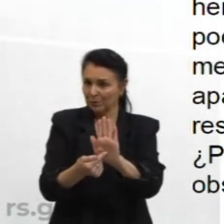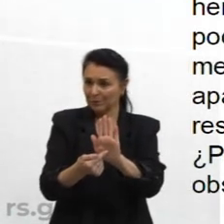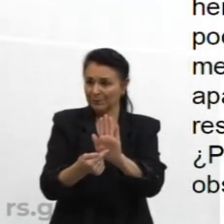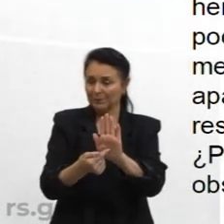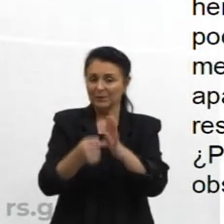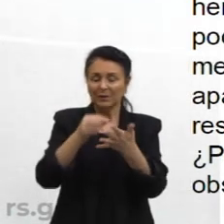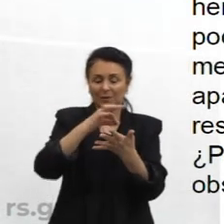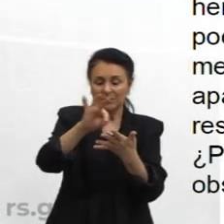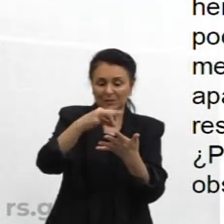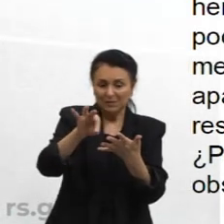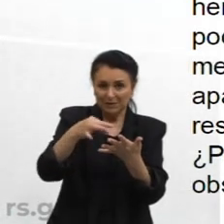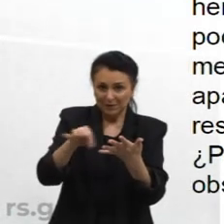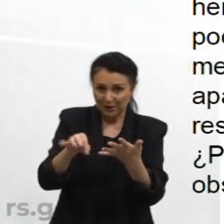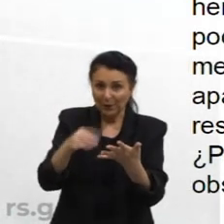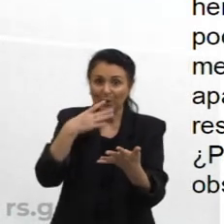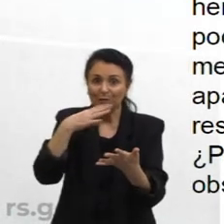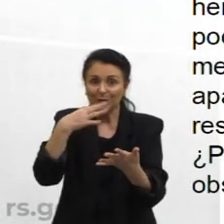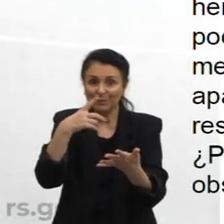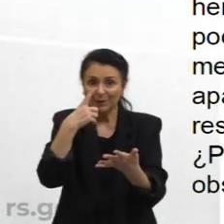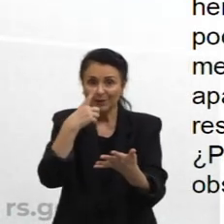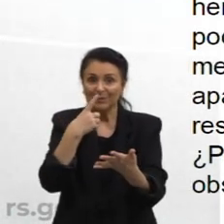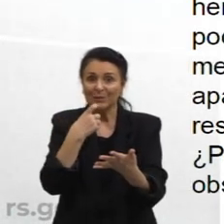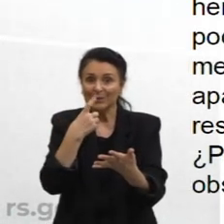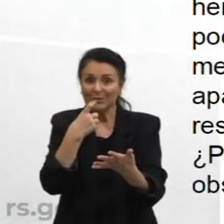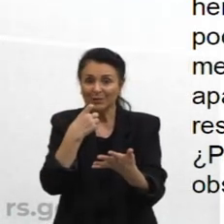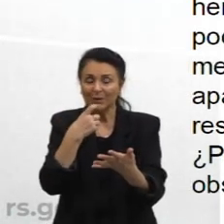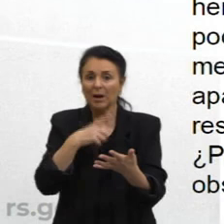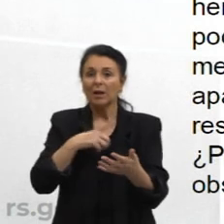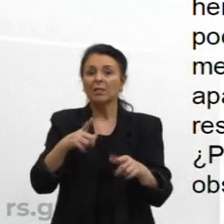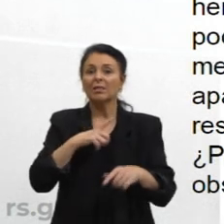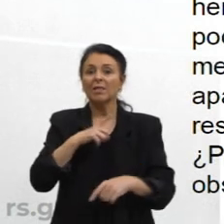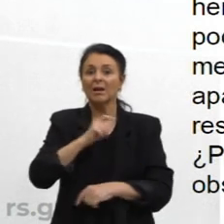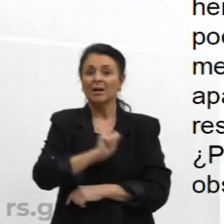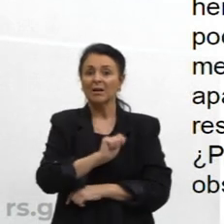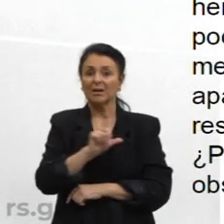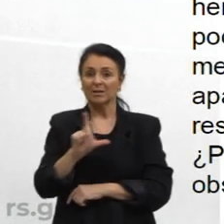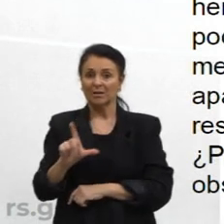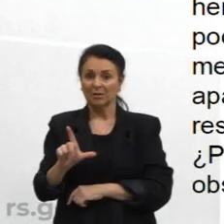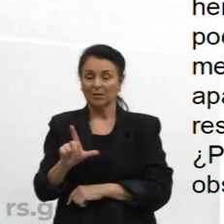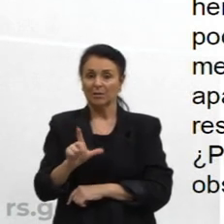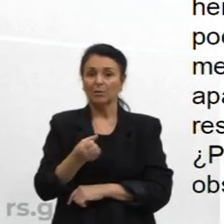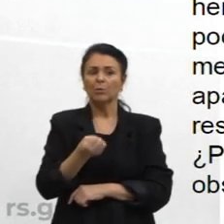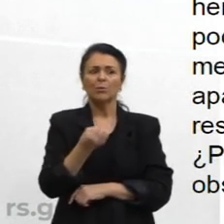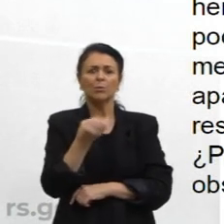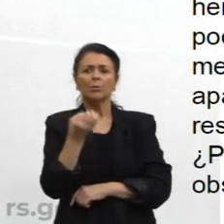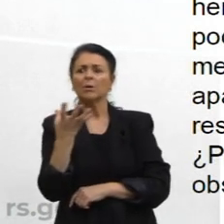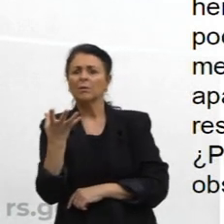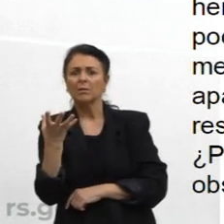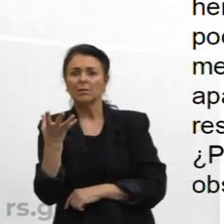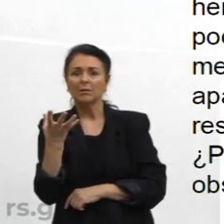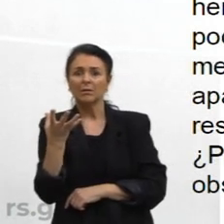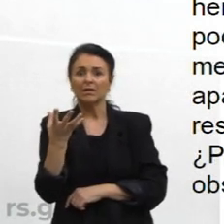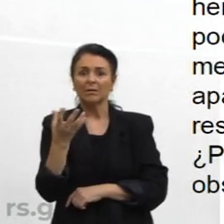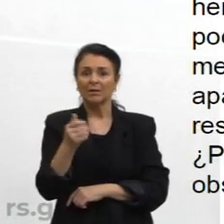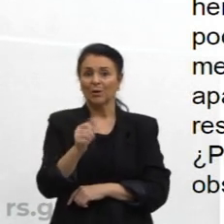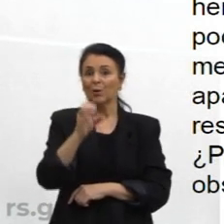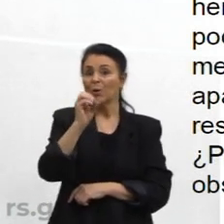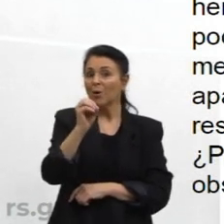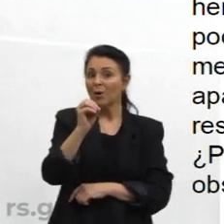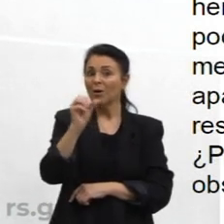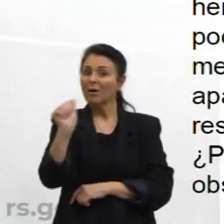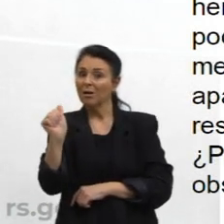Destacados na cor vermelha Nós temos aqui na cor azul também Quantas e quantos Para mostrar para vocês